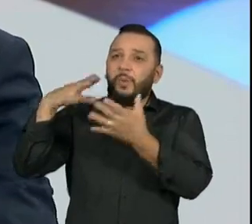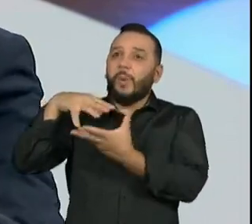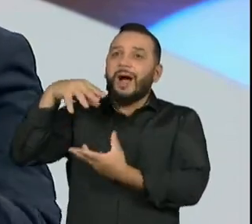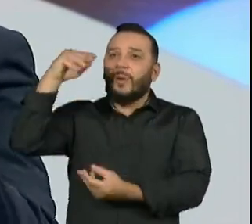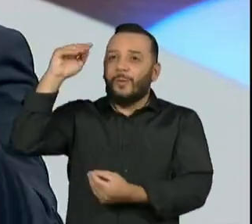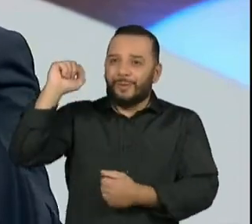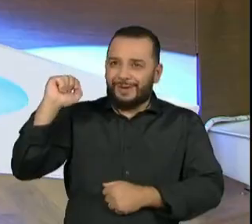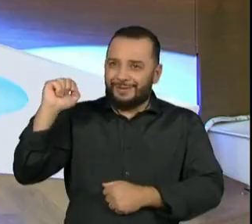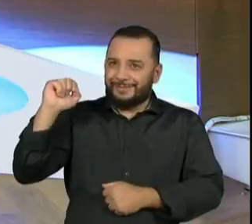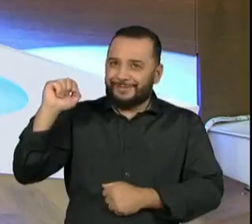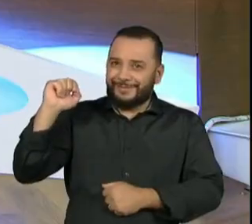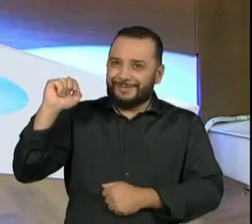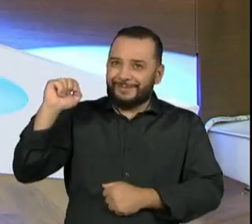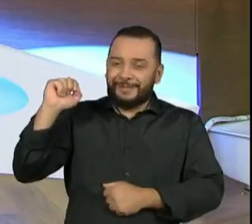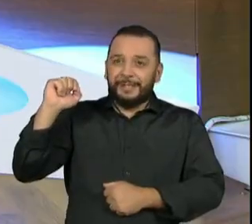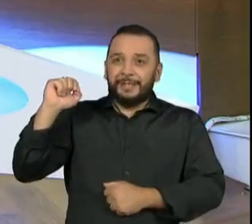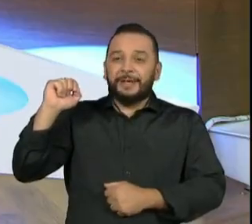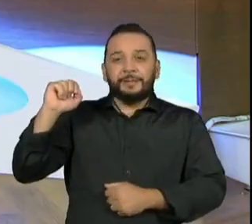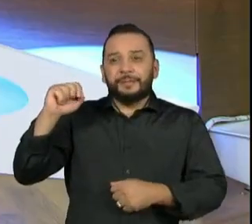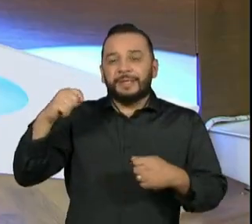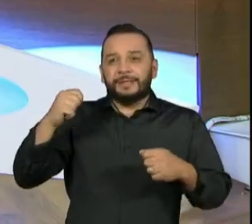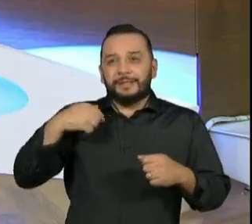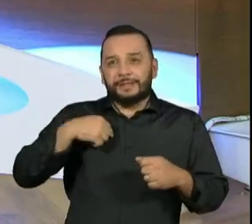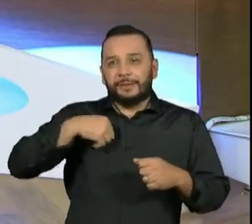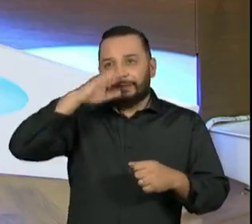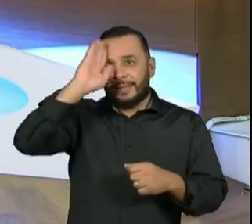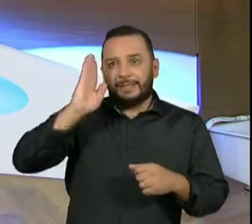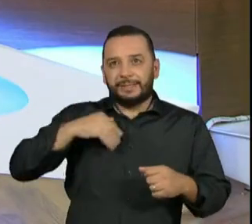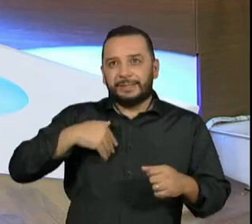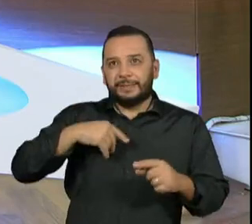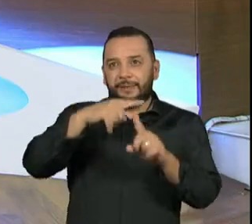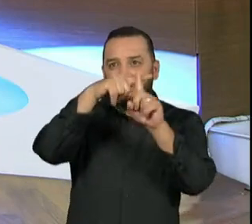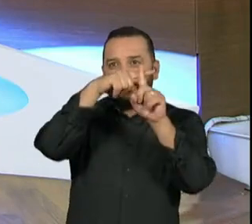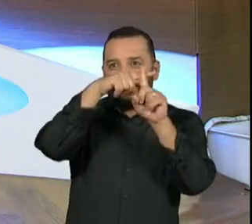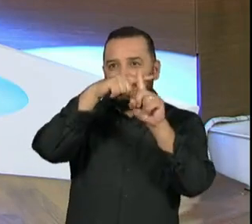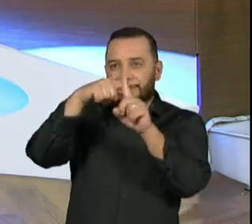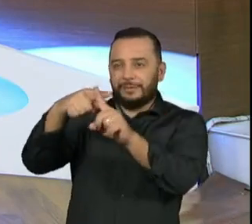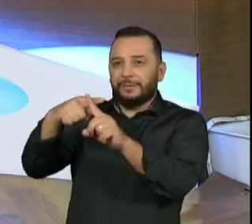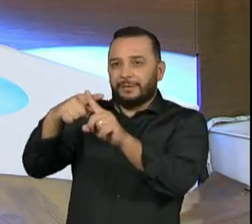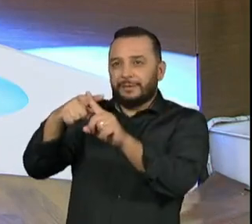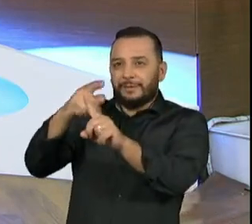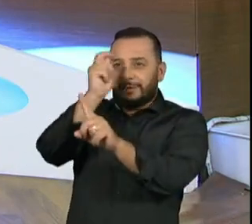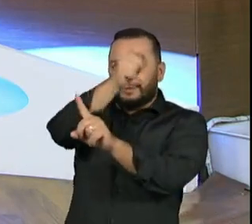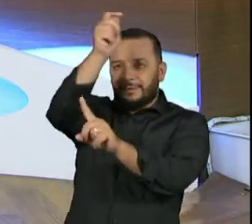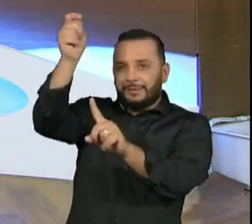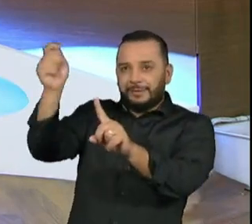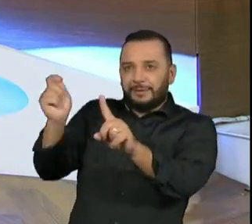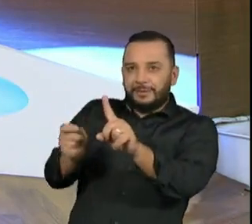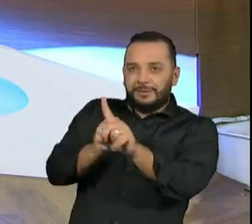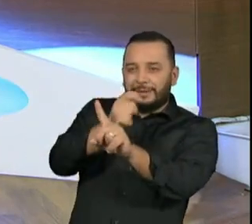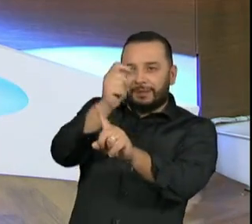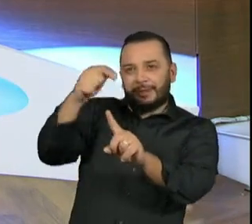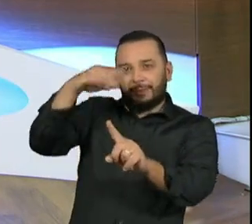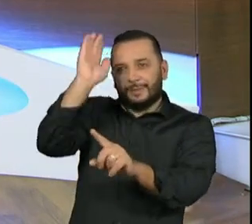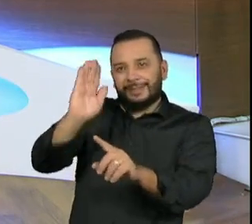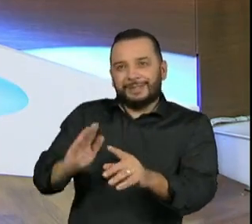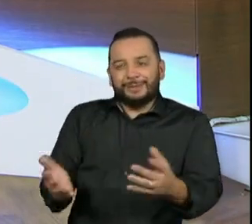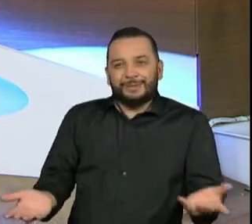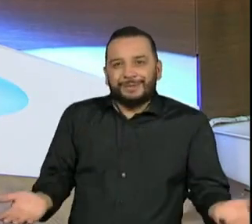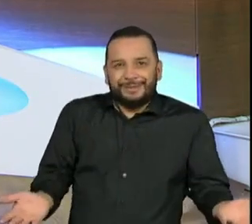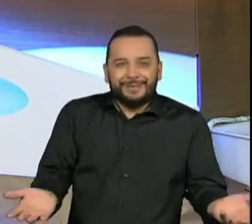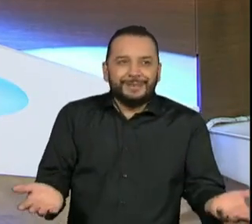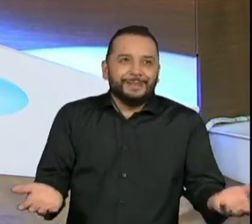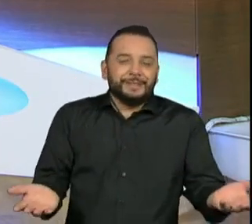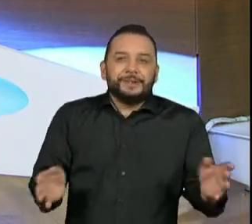exorcizar o Brasil? Não. A questão aqui é derrotá-lo. E há razões tangíveis, a